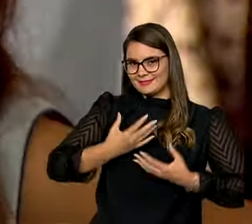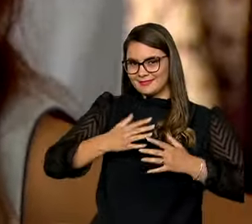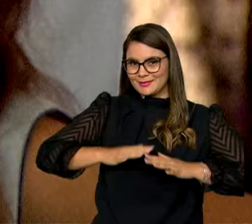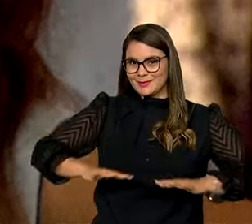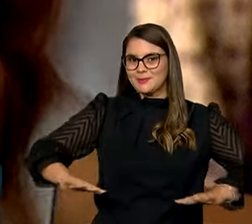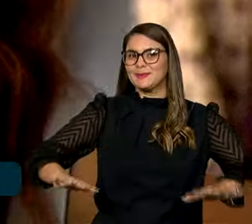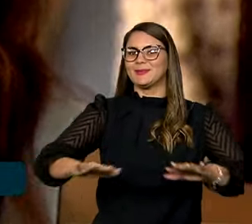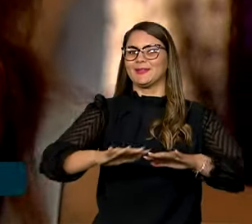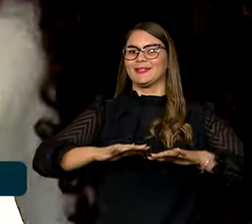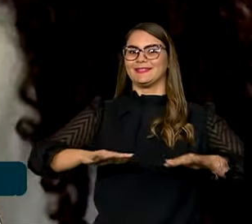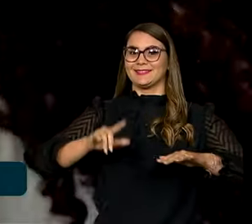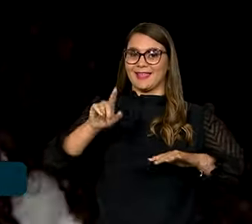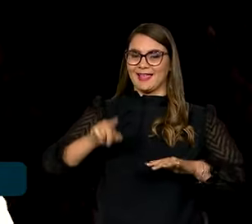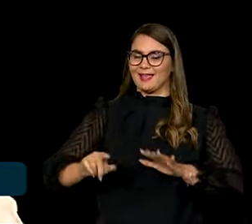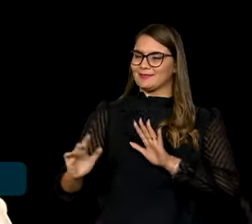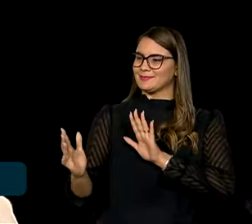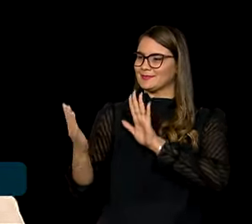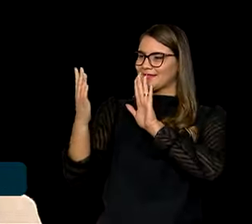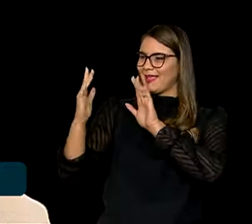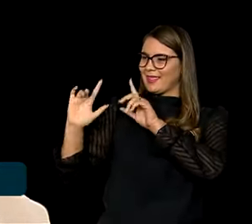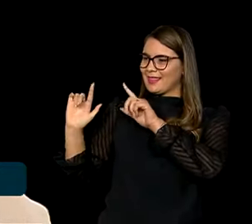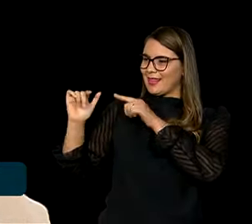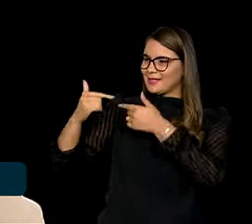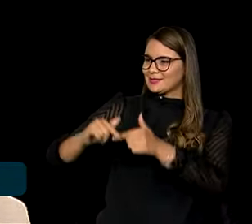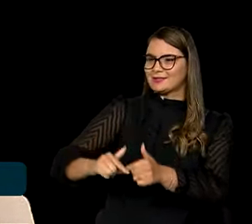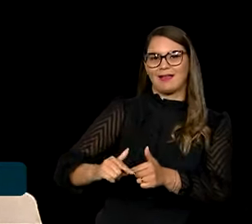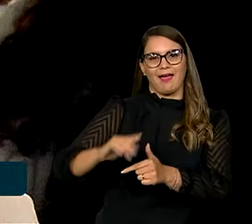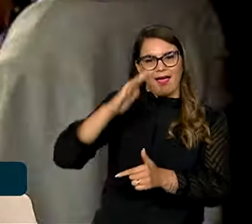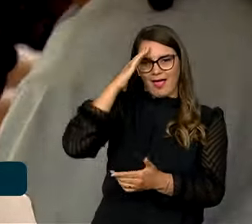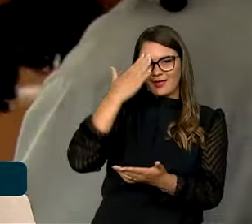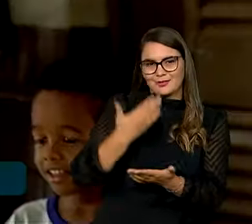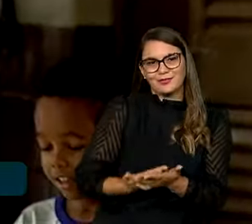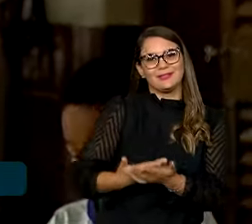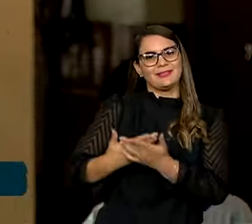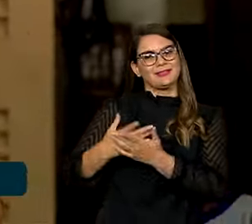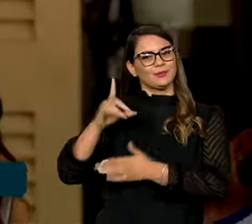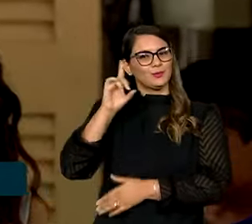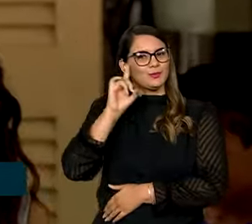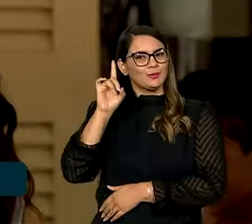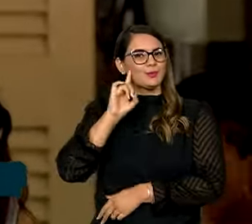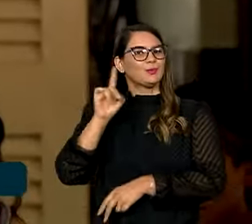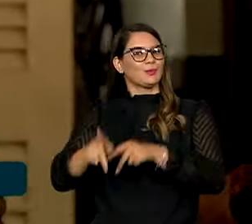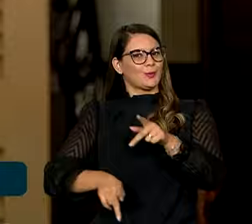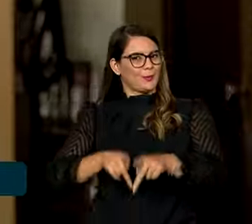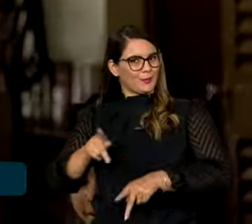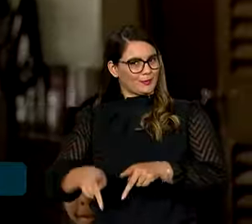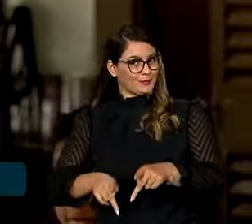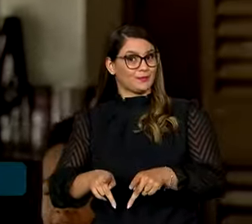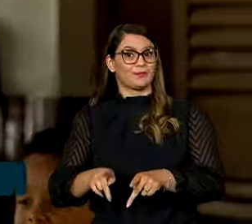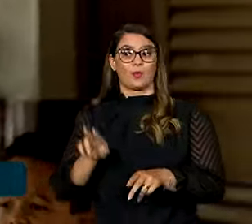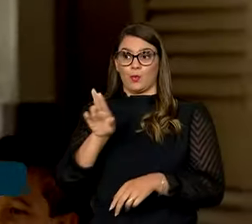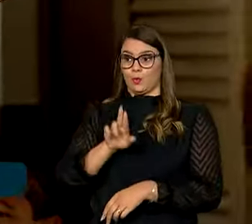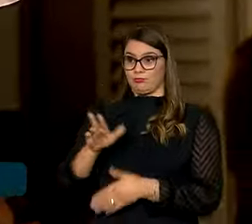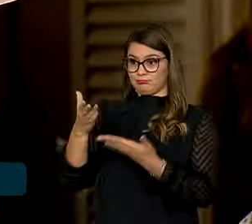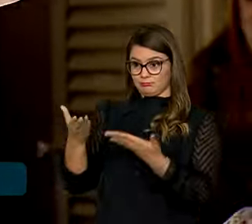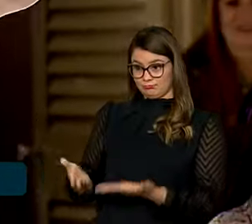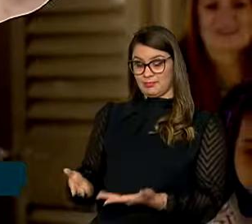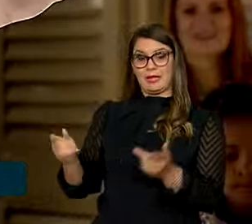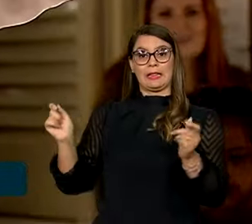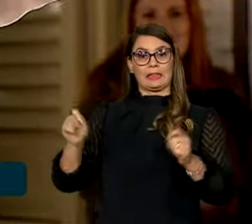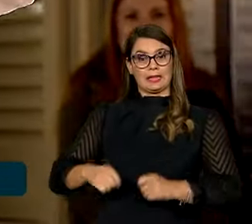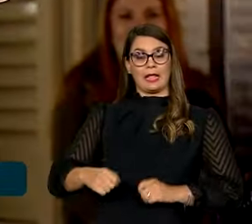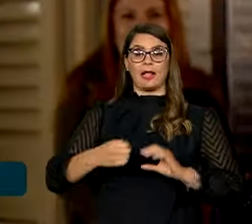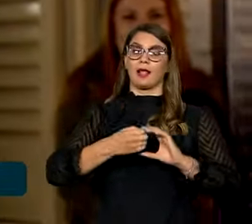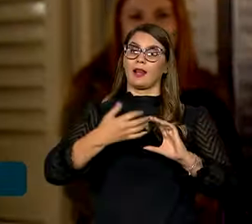território. É um espelho das tradições, crenças e do cotidiano de um povo. Por meio dela, é possível